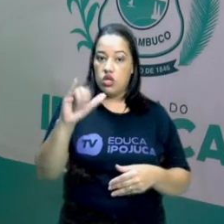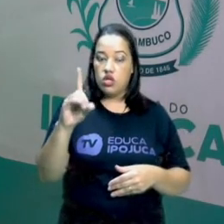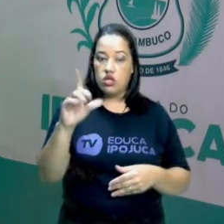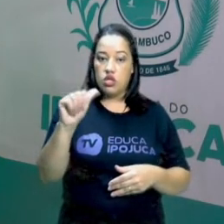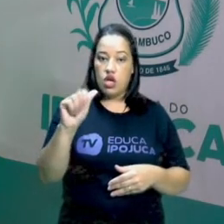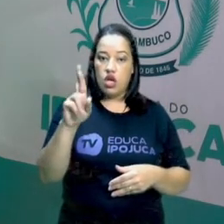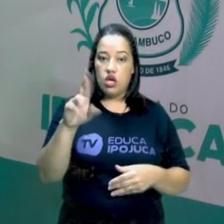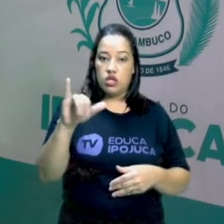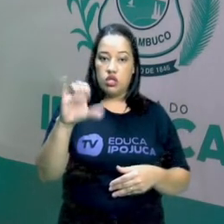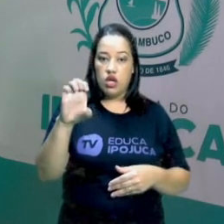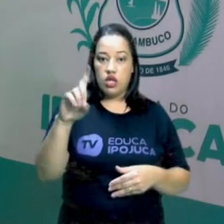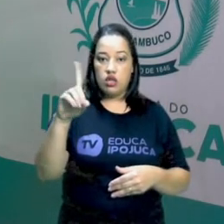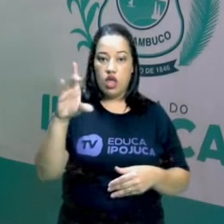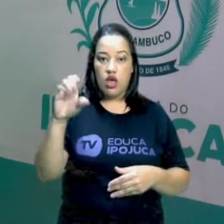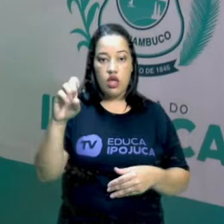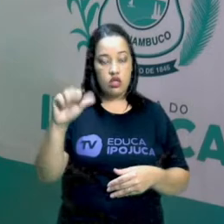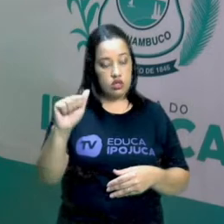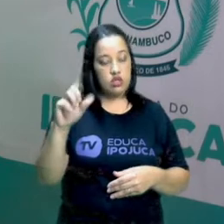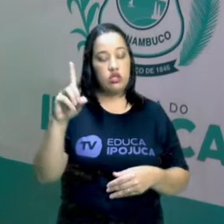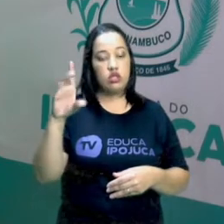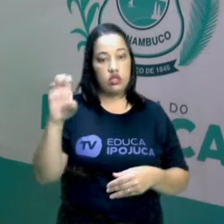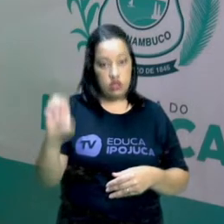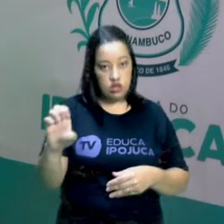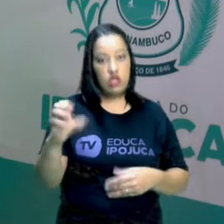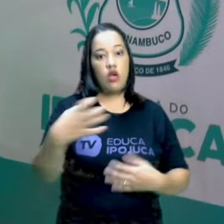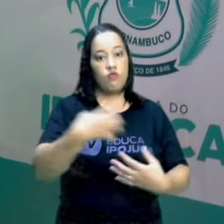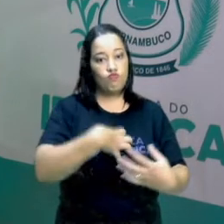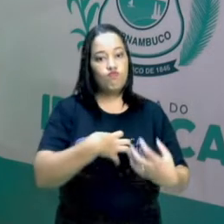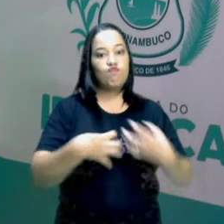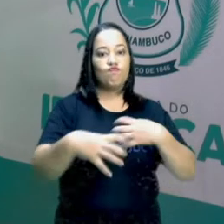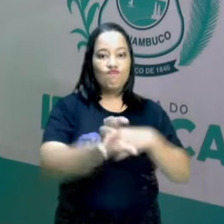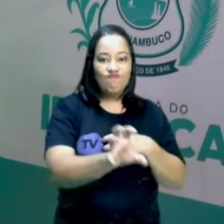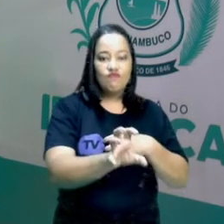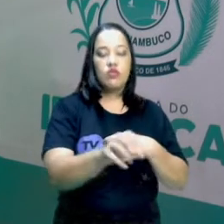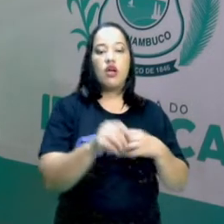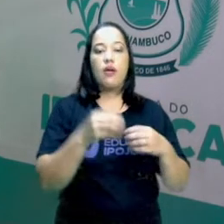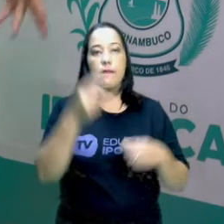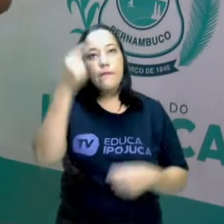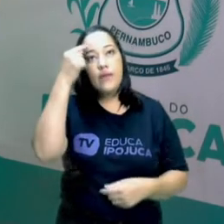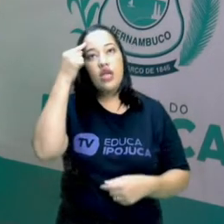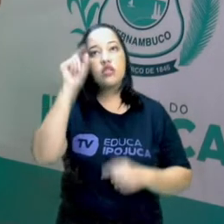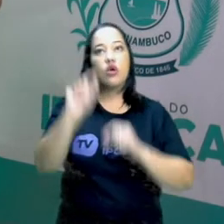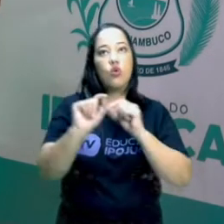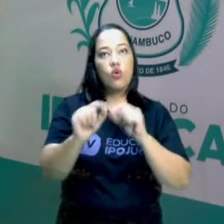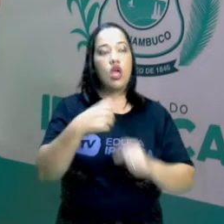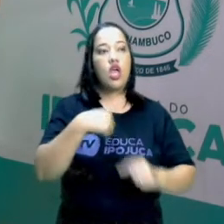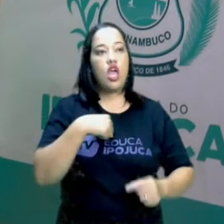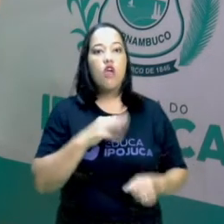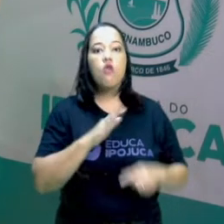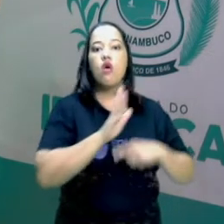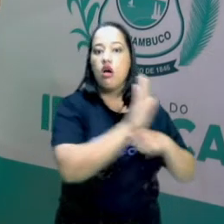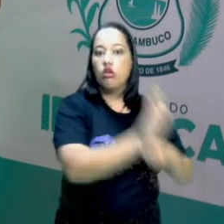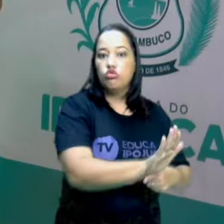interessante. Por quê? Quando a gente fala em solidariedade, pensa logo em ajudar o próximo.